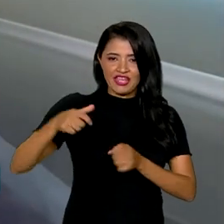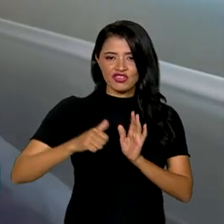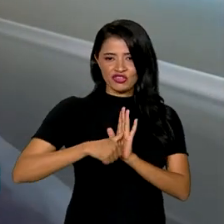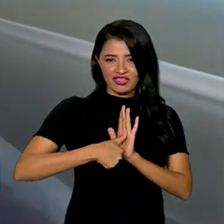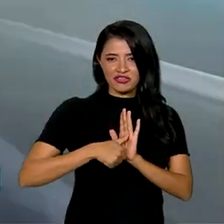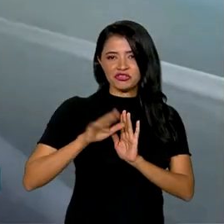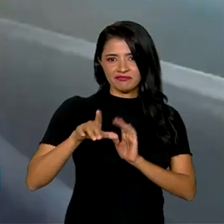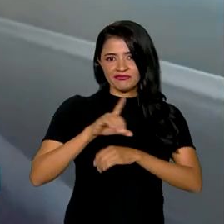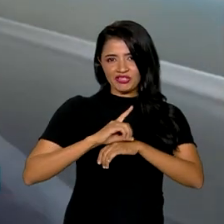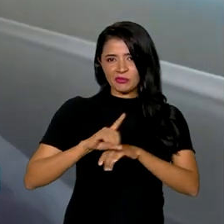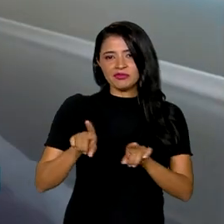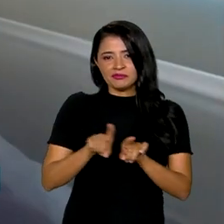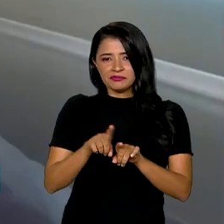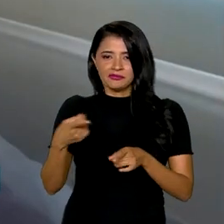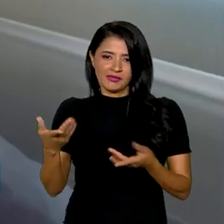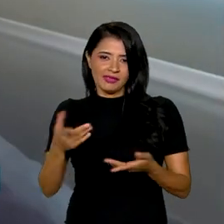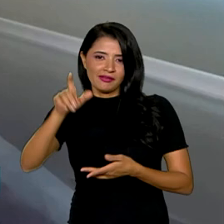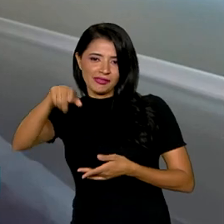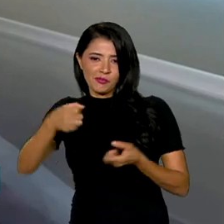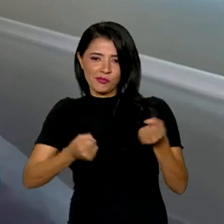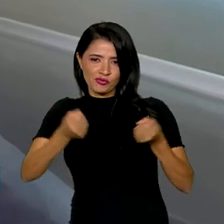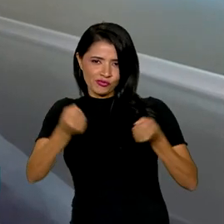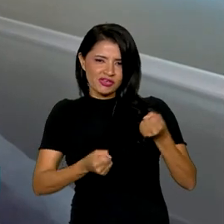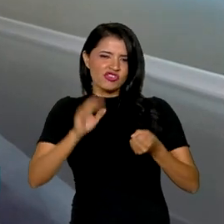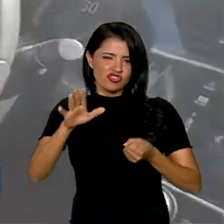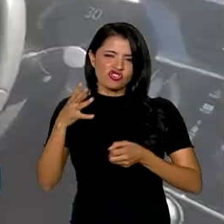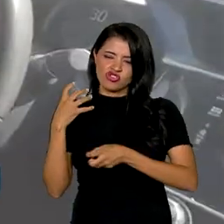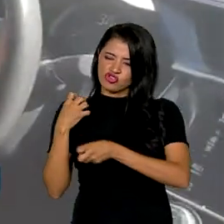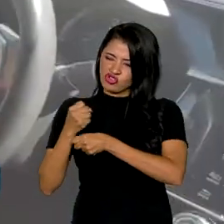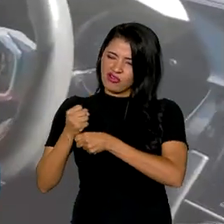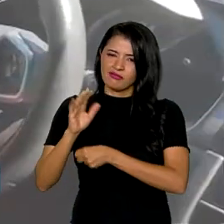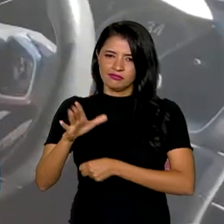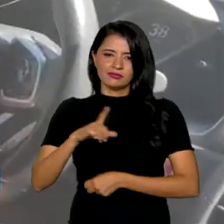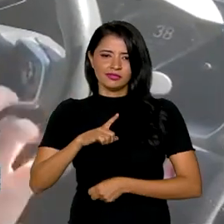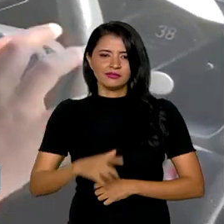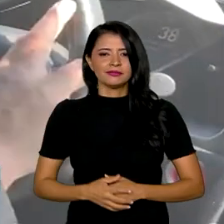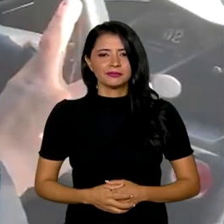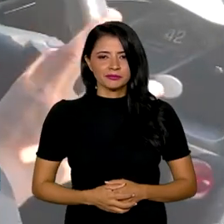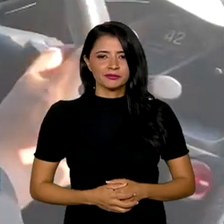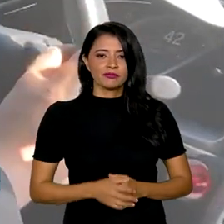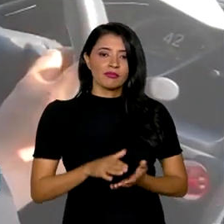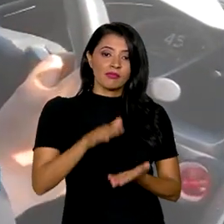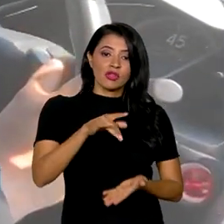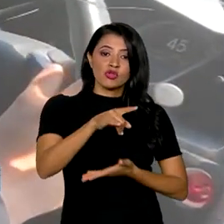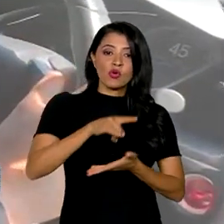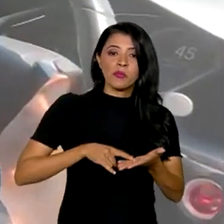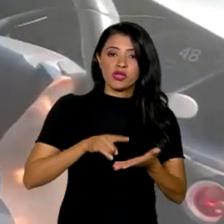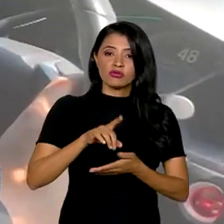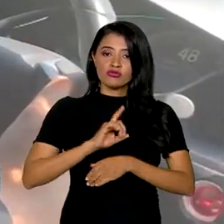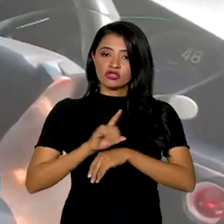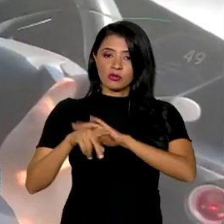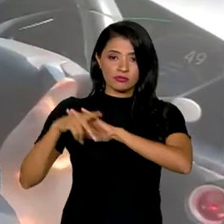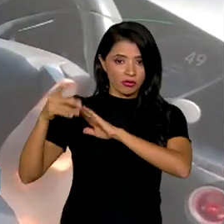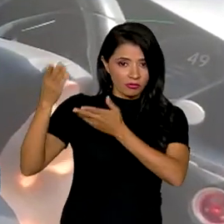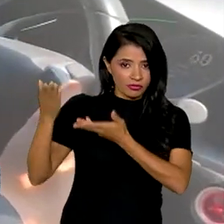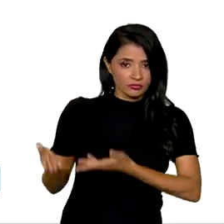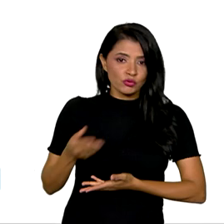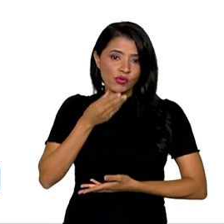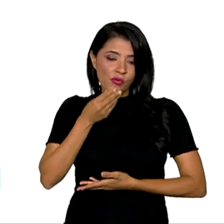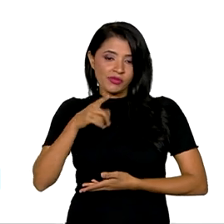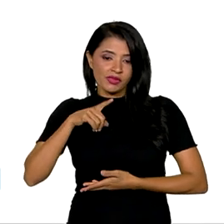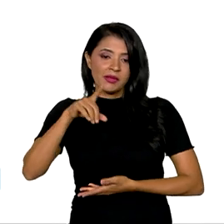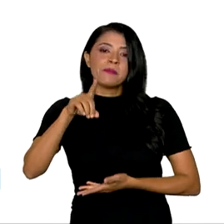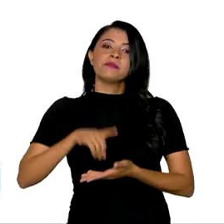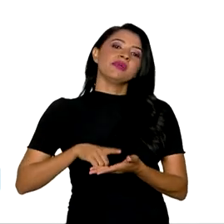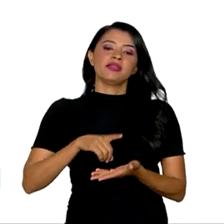digital e a carteira de motoristas já tem alguns anos. No pacote de documentos digitais do Alexandre também está a